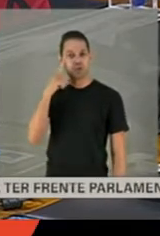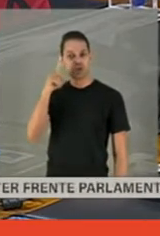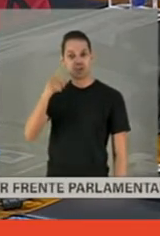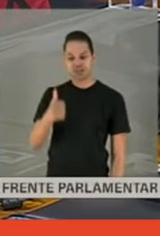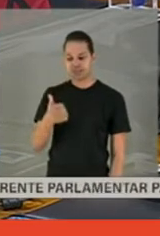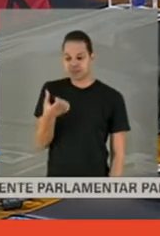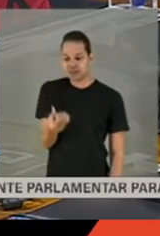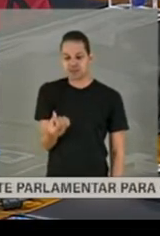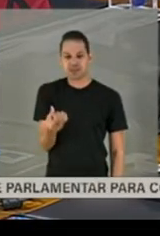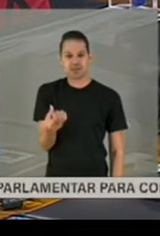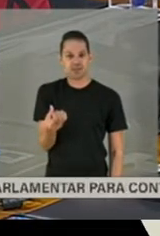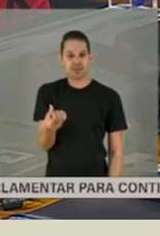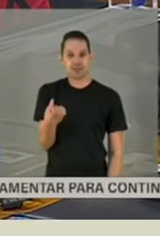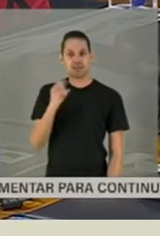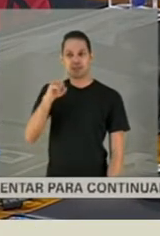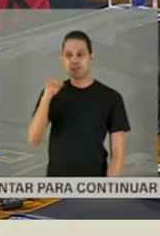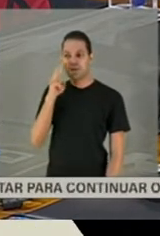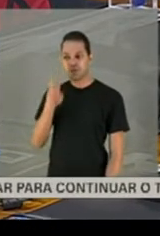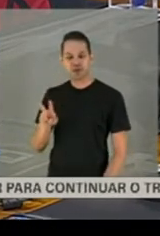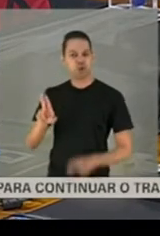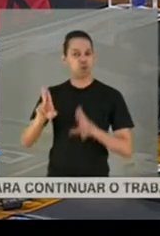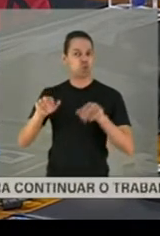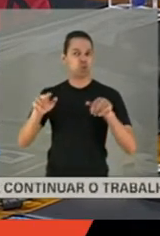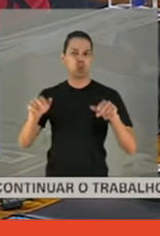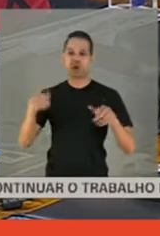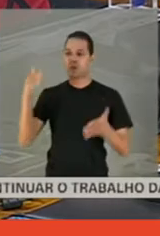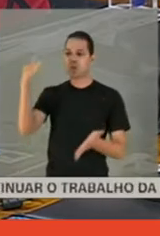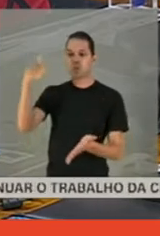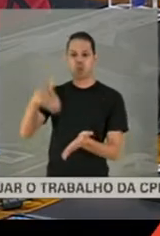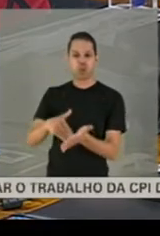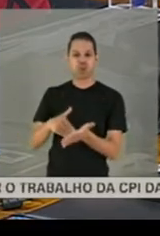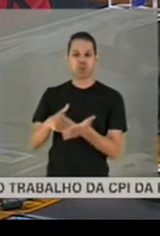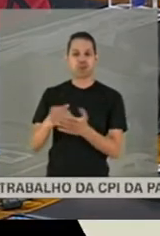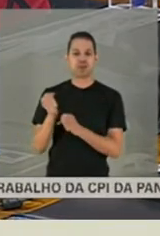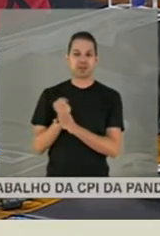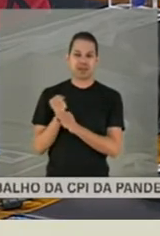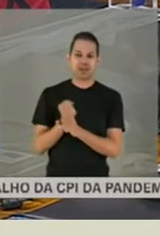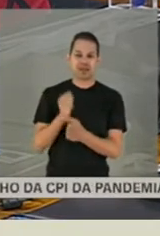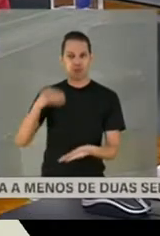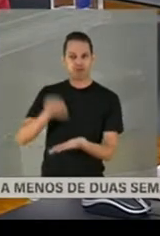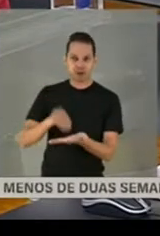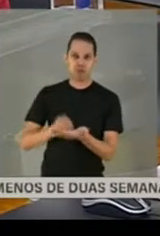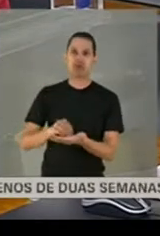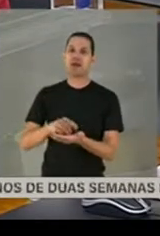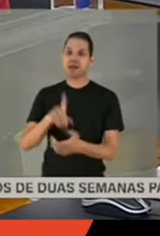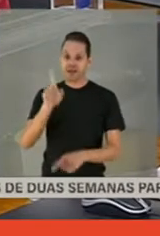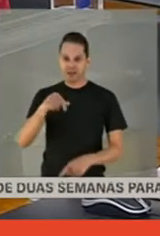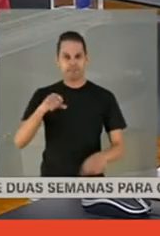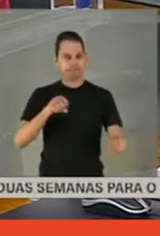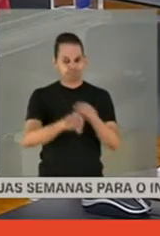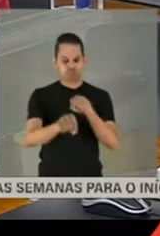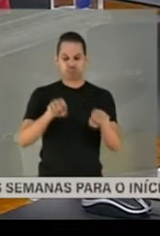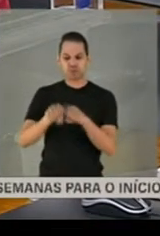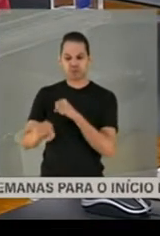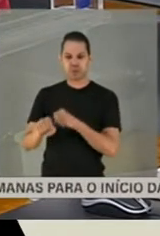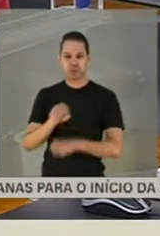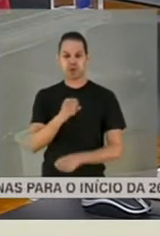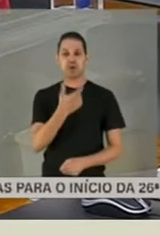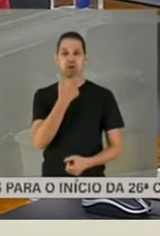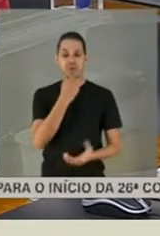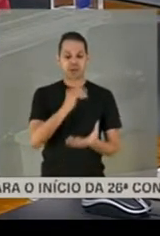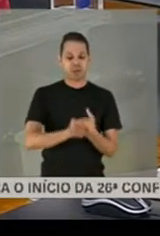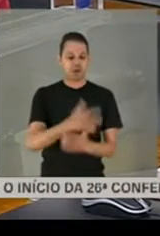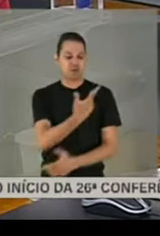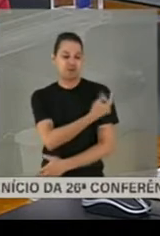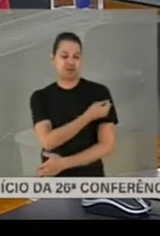último dia em que eu vi o meu companheiro de 21 anos de vida juntos. A vacina não chegou para o Bola e não chegou